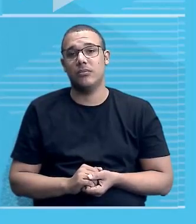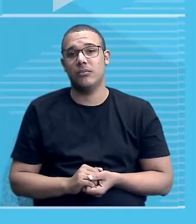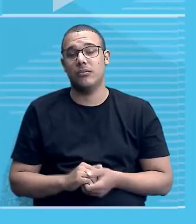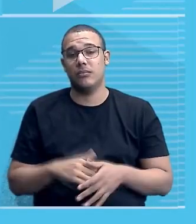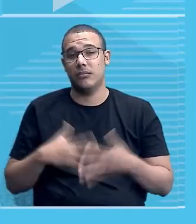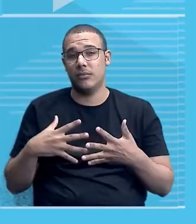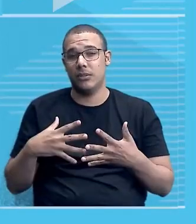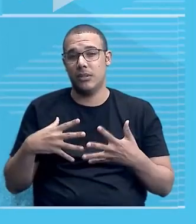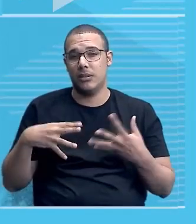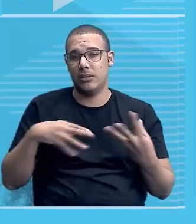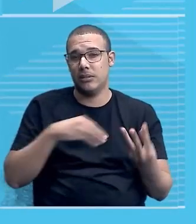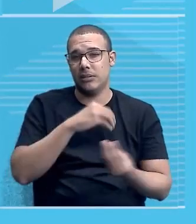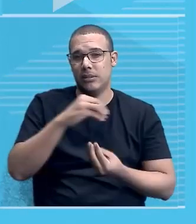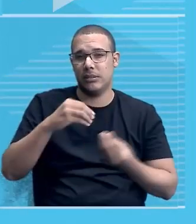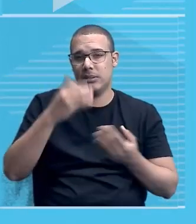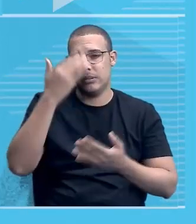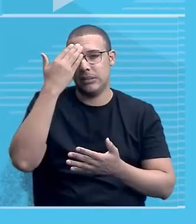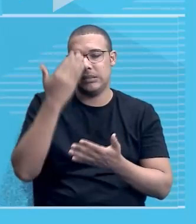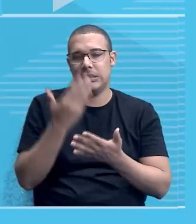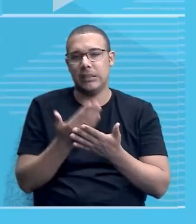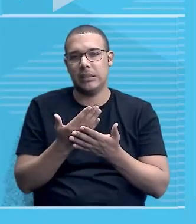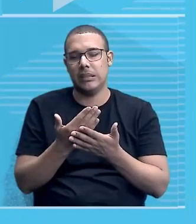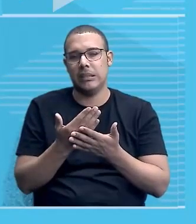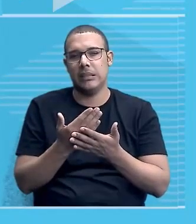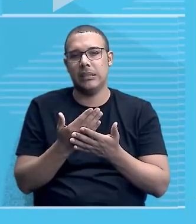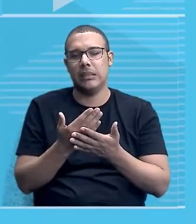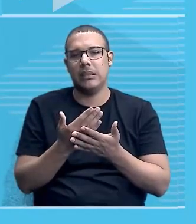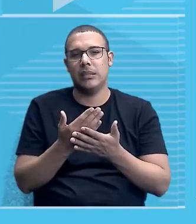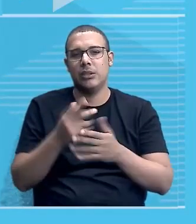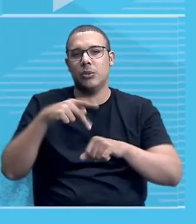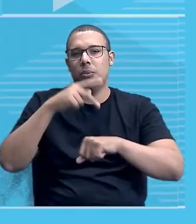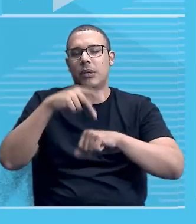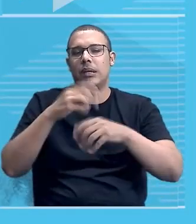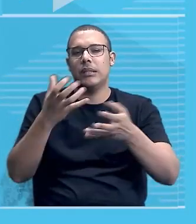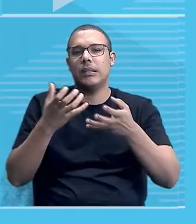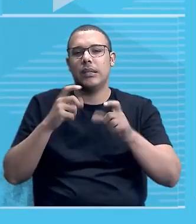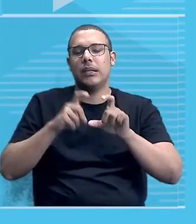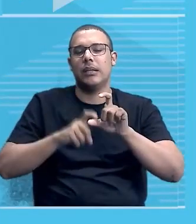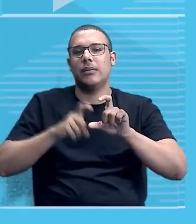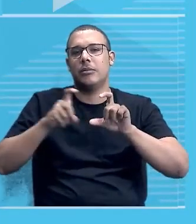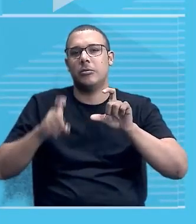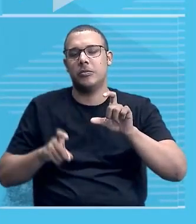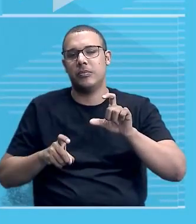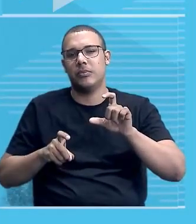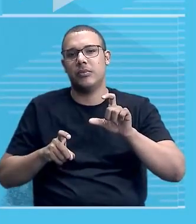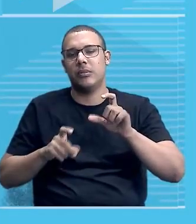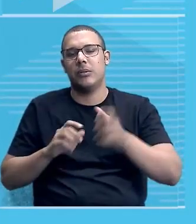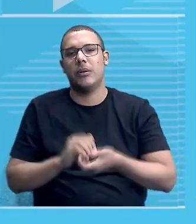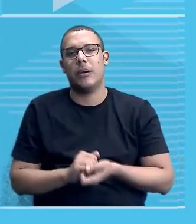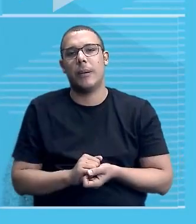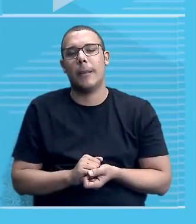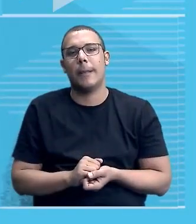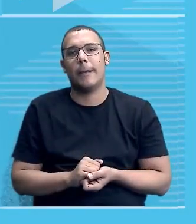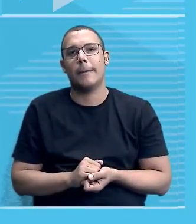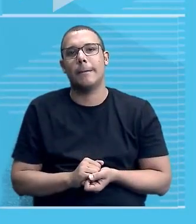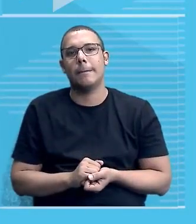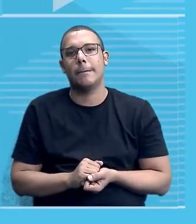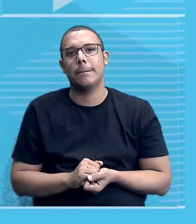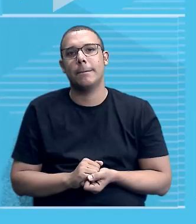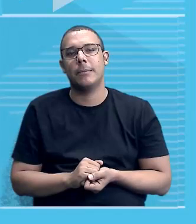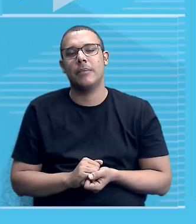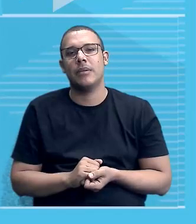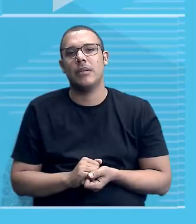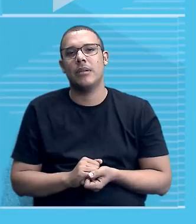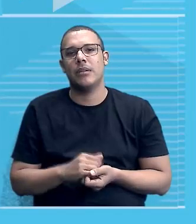o desejo de uma nação se tornar independente, galera, quando se mistura com o quê? Quando se mistura com esse